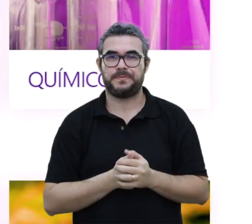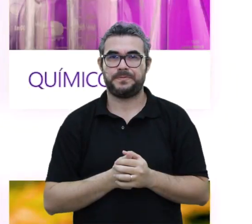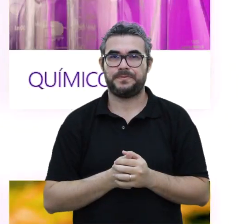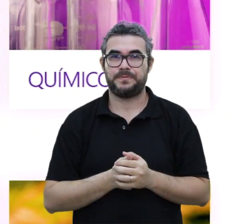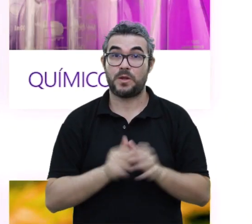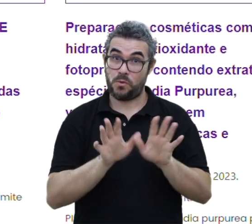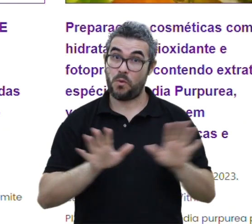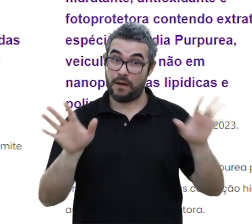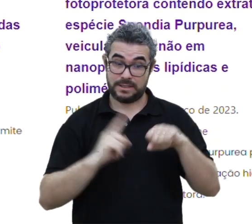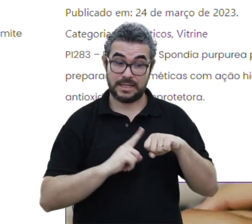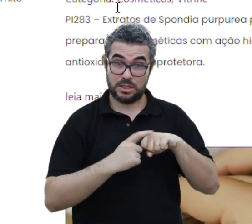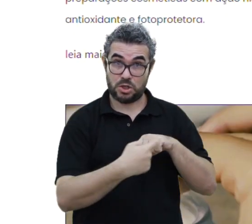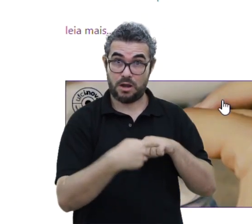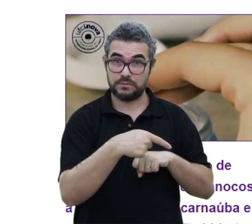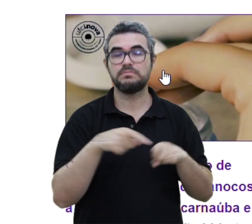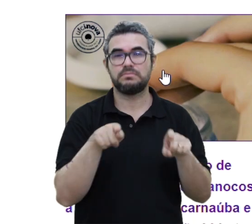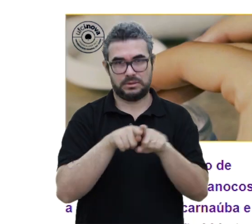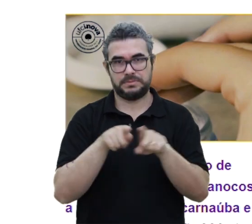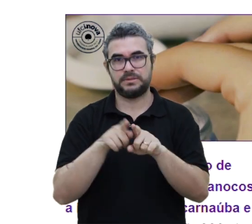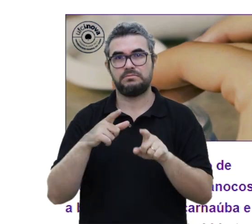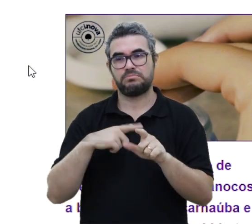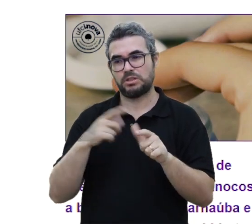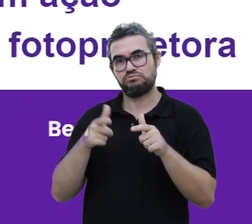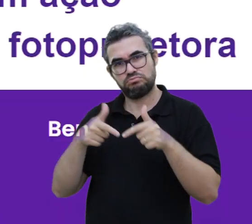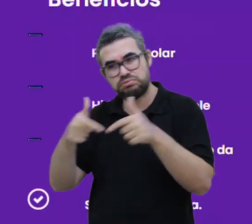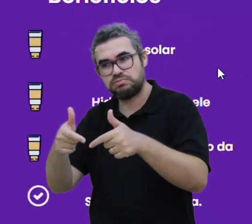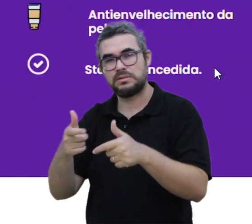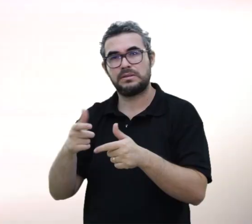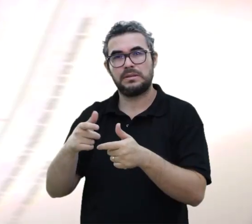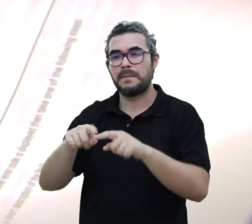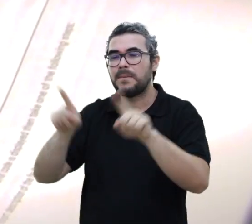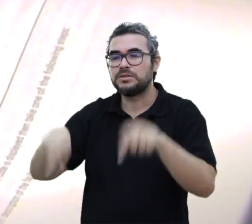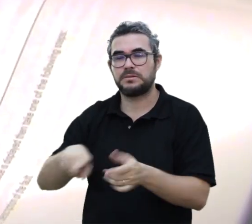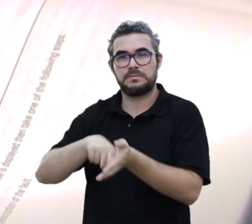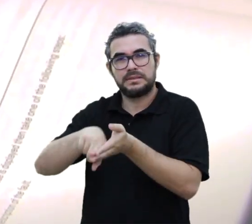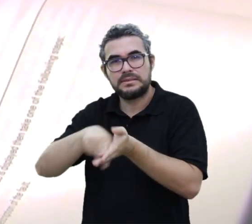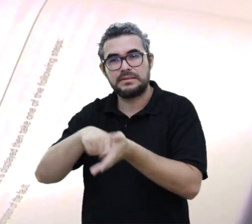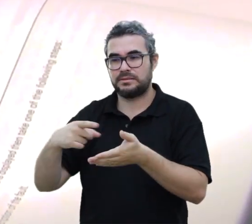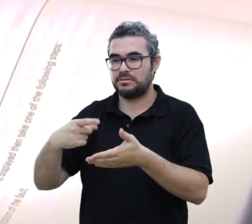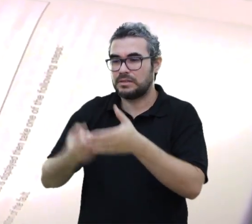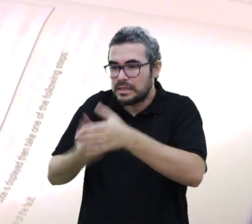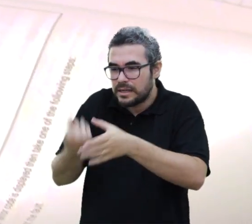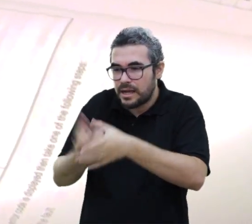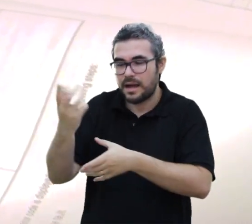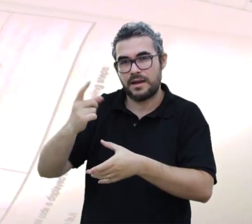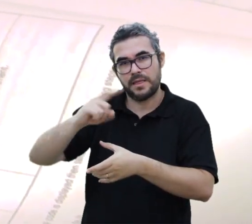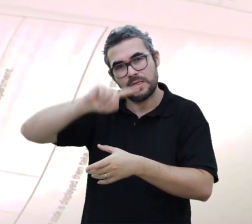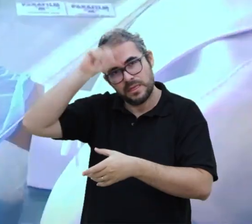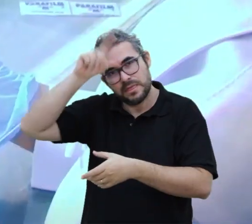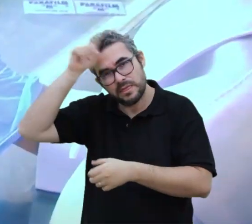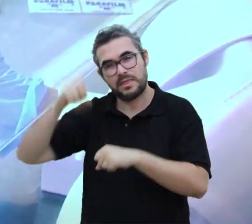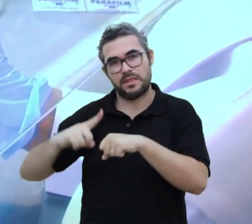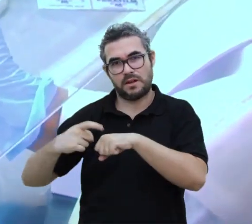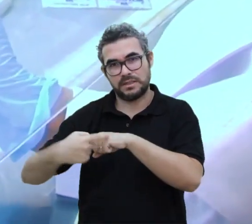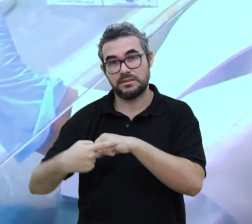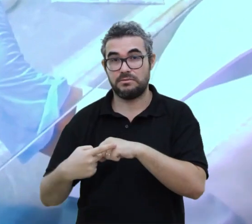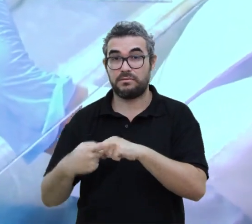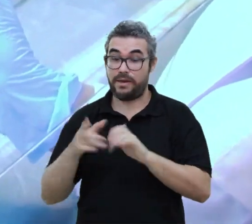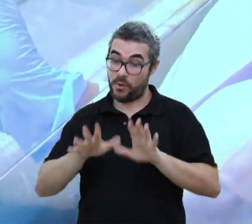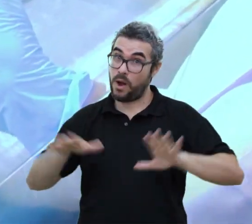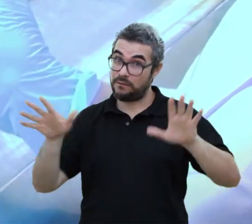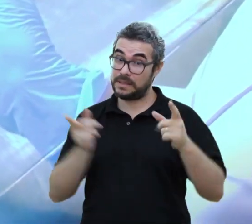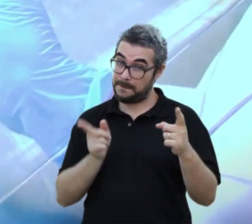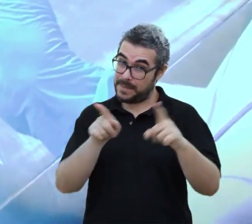atrativas, o que facilita a busca e o acesso às informações. A UFC Inova atua também em projetos de pesquisa,